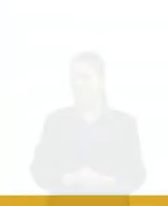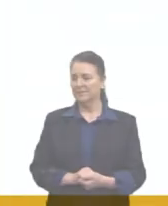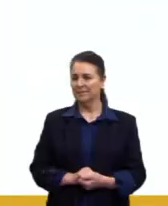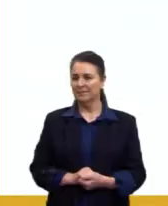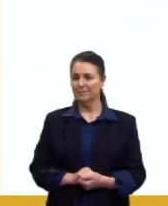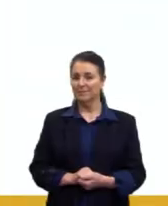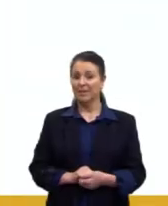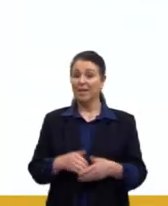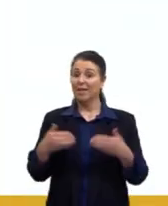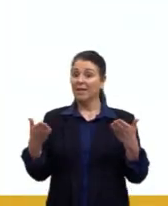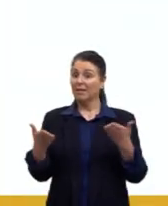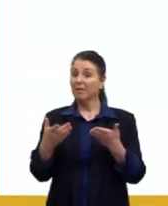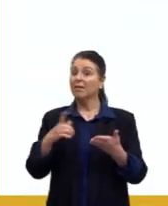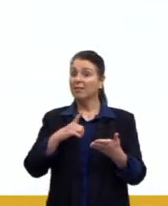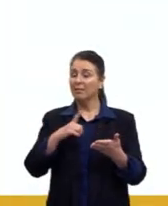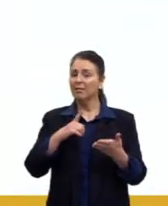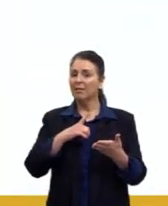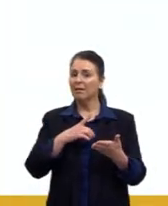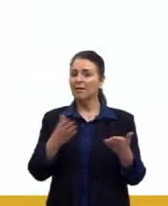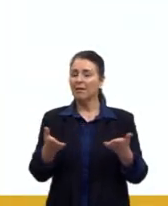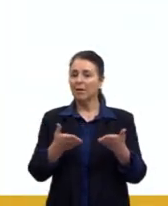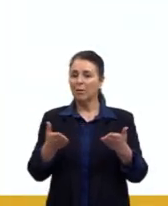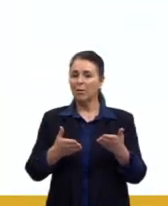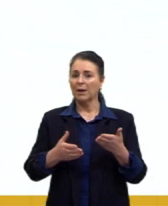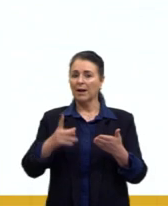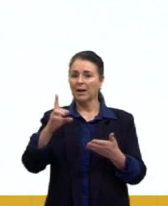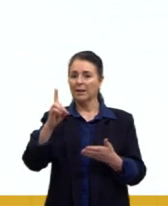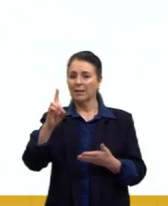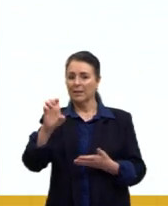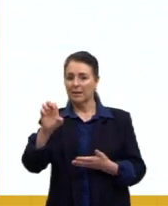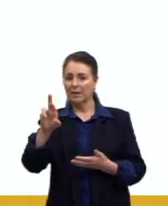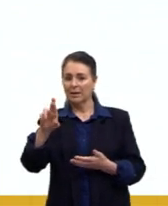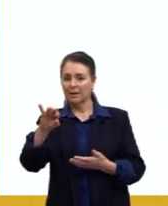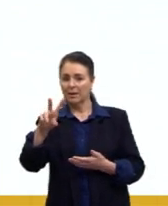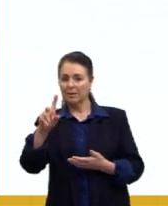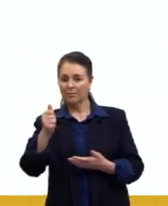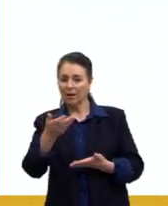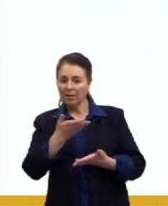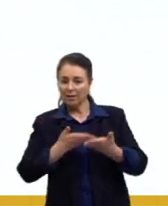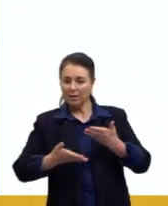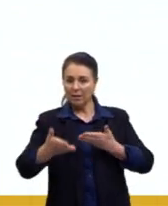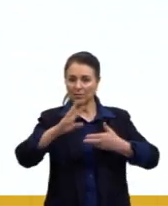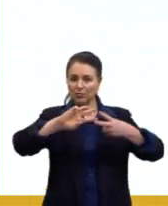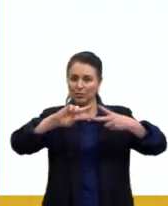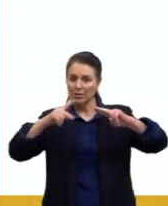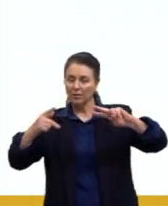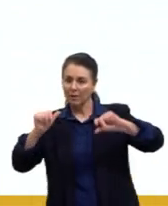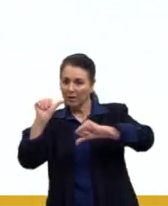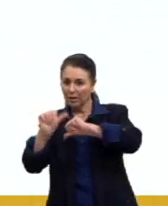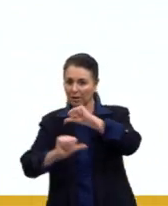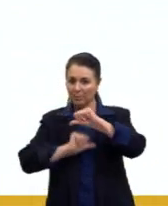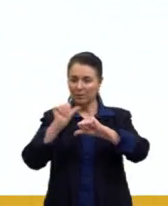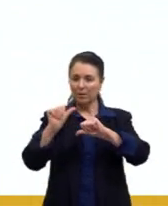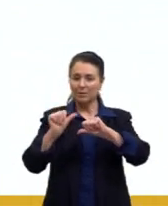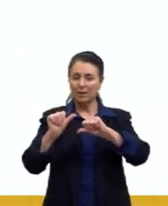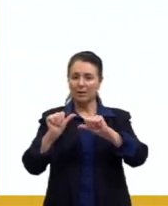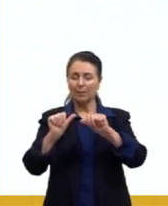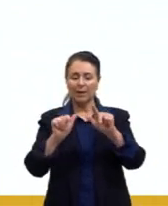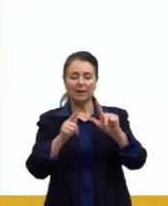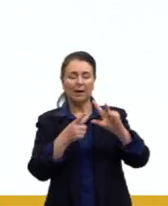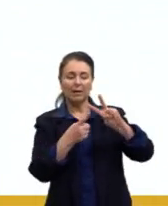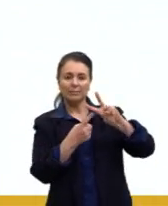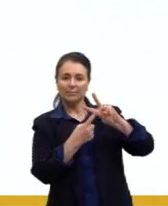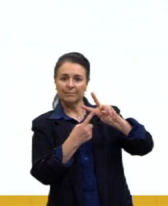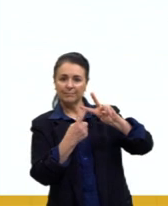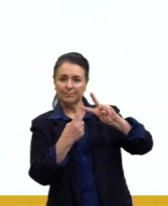E aqui, então, nós temos a deriva genética, que é uma mudança nas frequências alélicas de uma geração